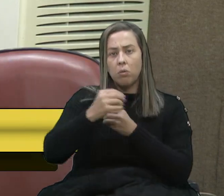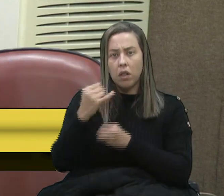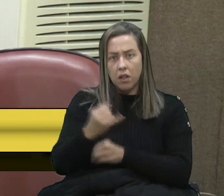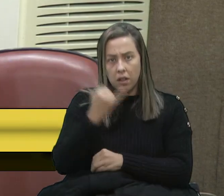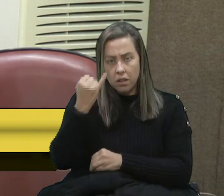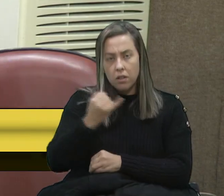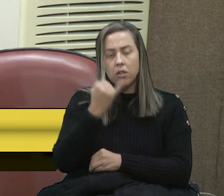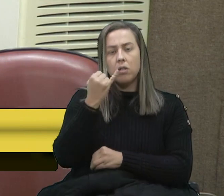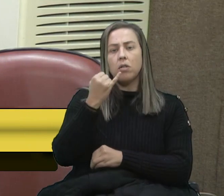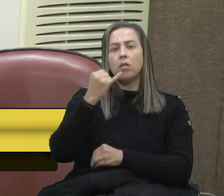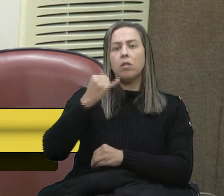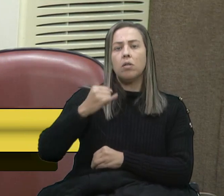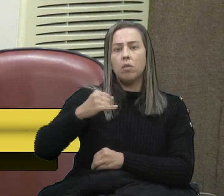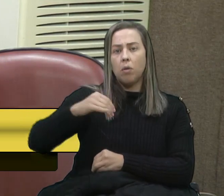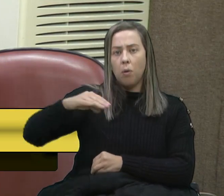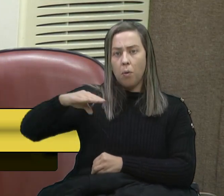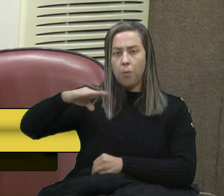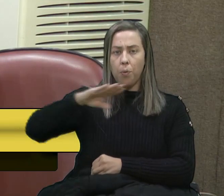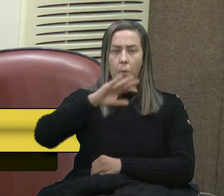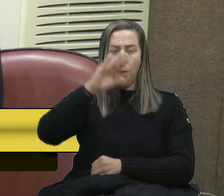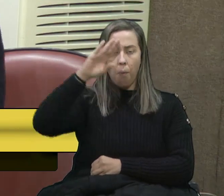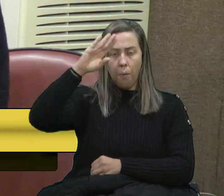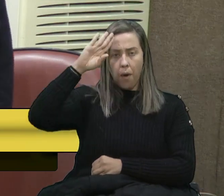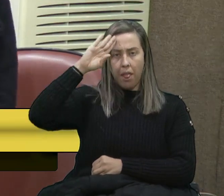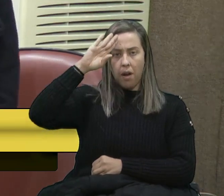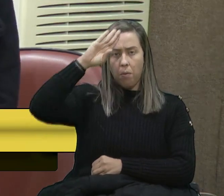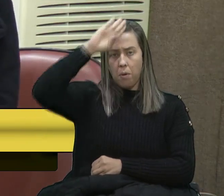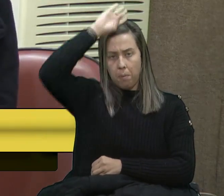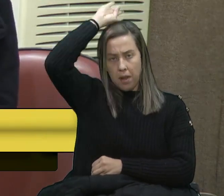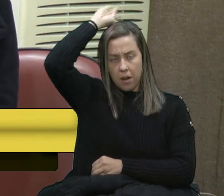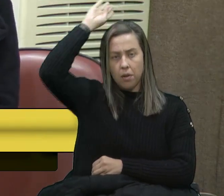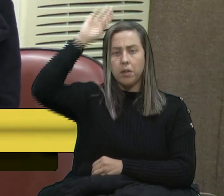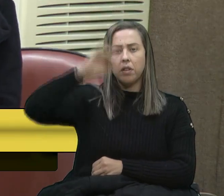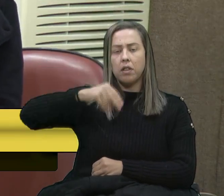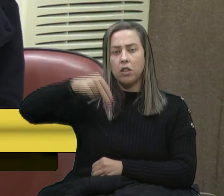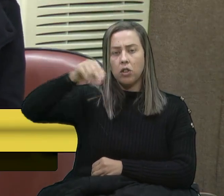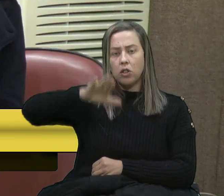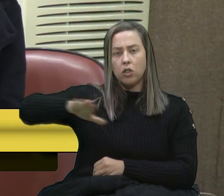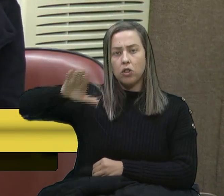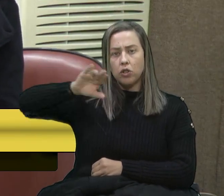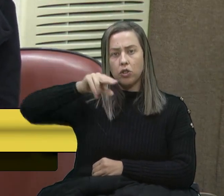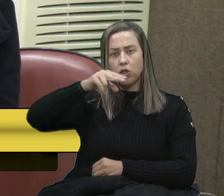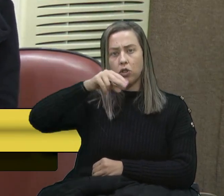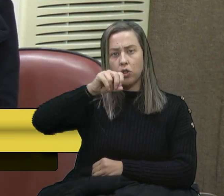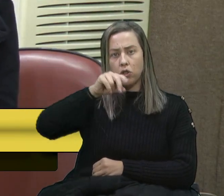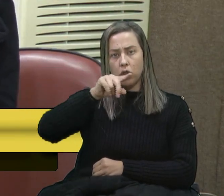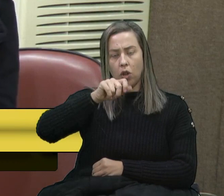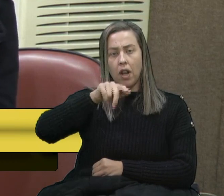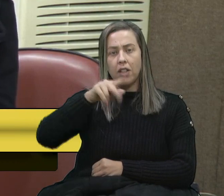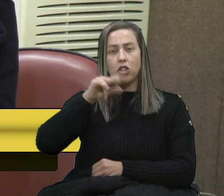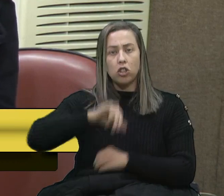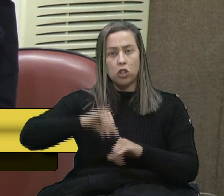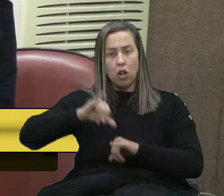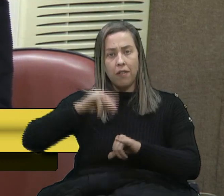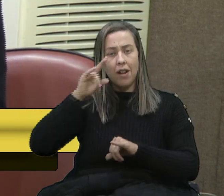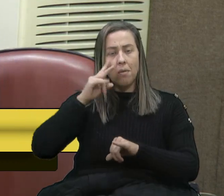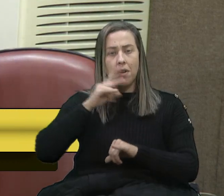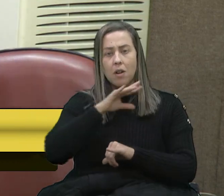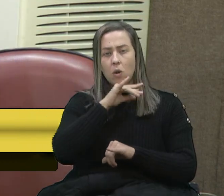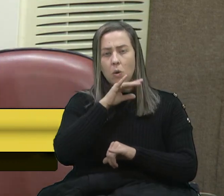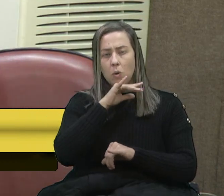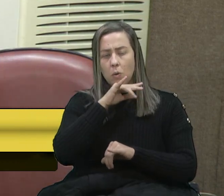o quartel de bombeiros da Zona Norte. O bairro Serrano sofre com a lembrança de algo muito